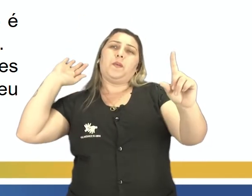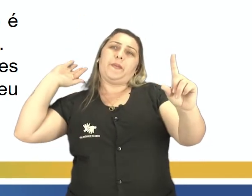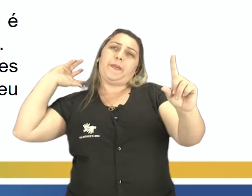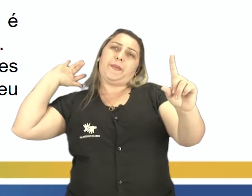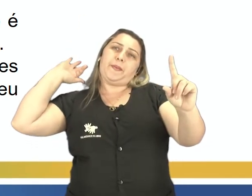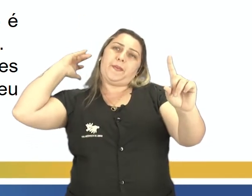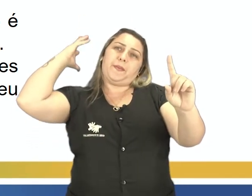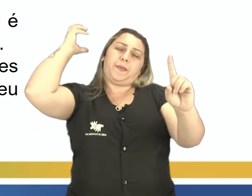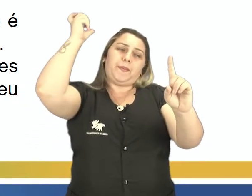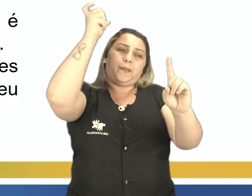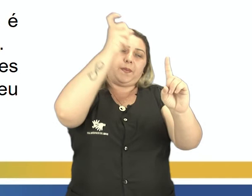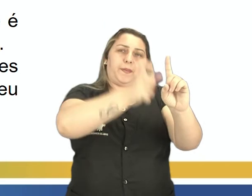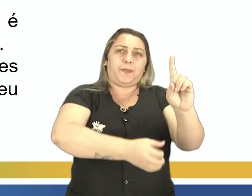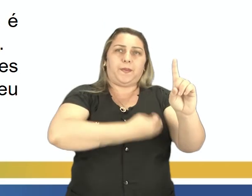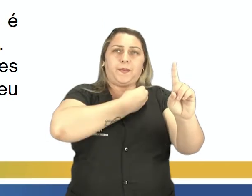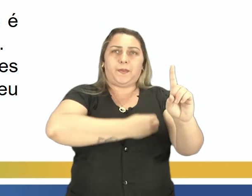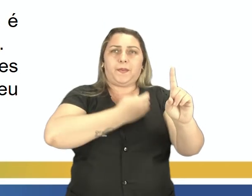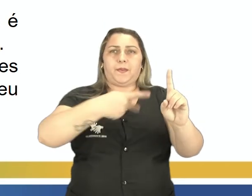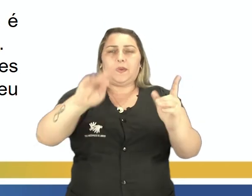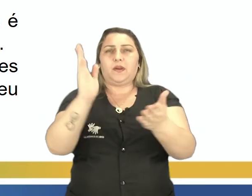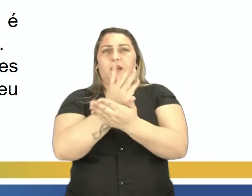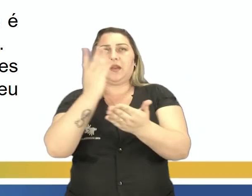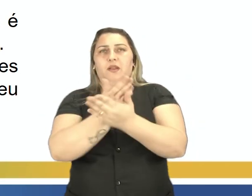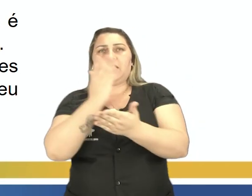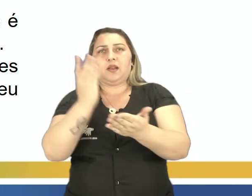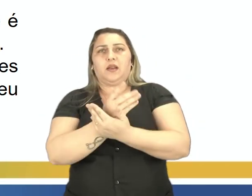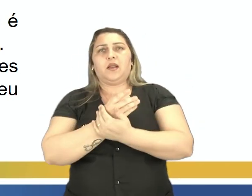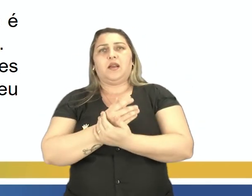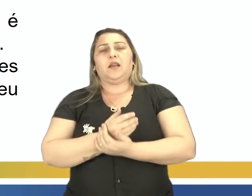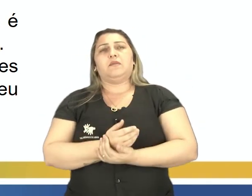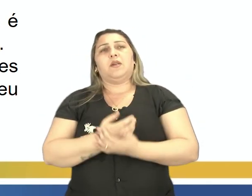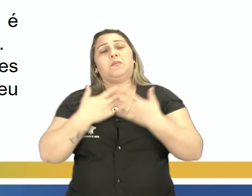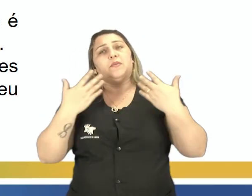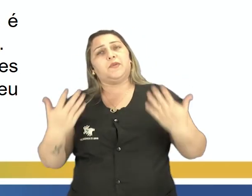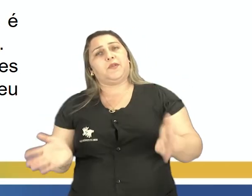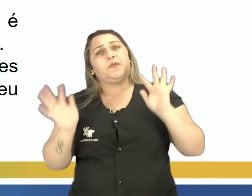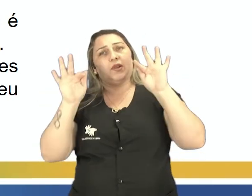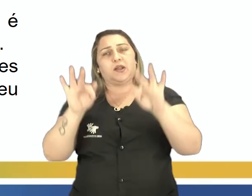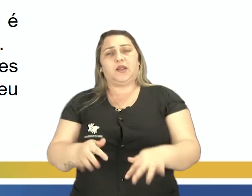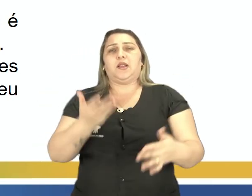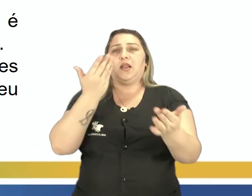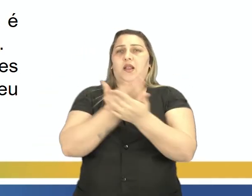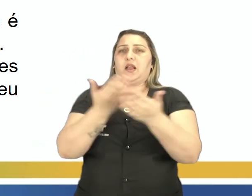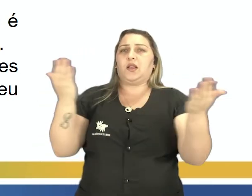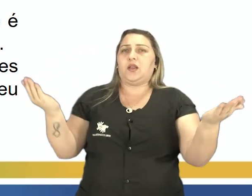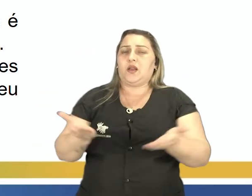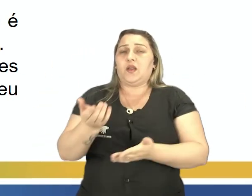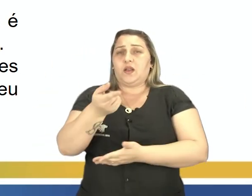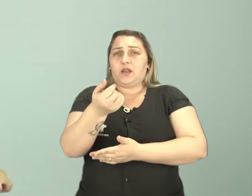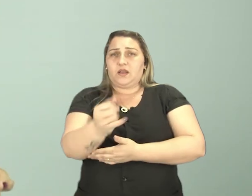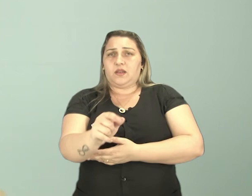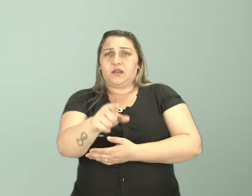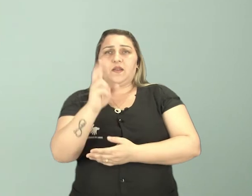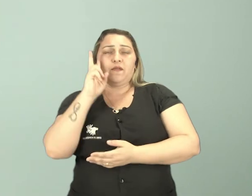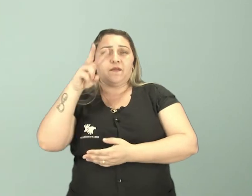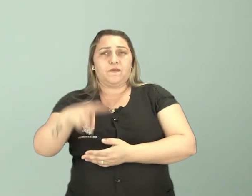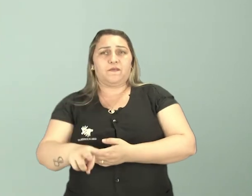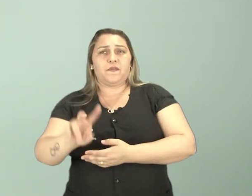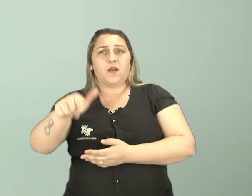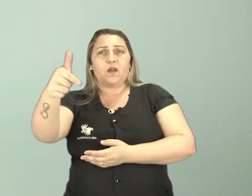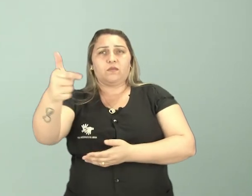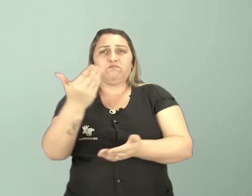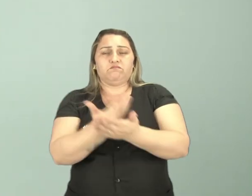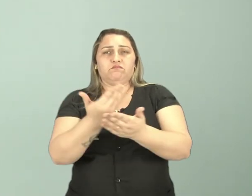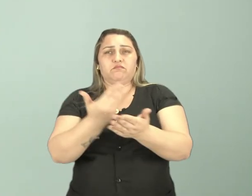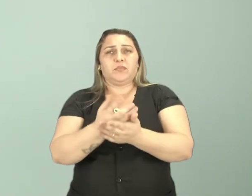deles e descreva uma breve biografia deste artista em seu caderno. Bom, gente, é isso. Nós finalizamos